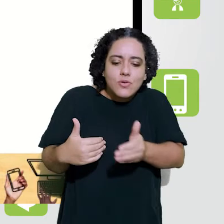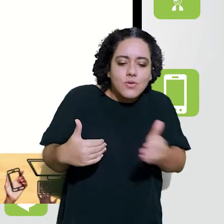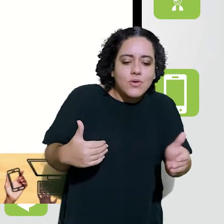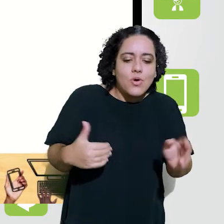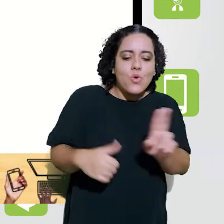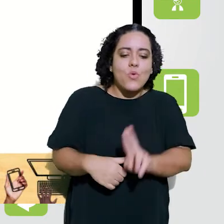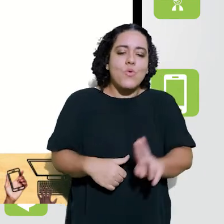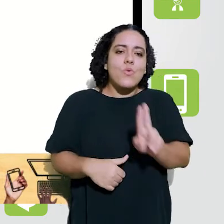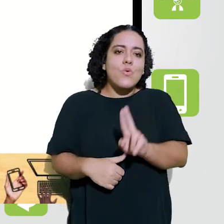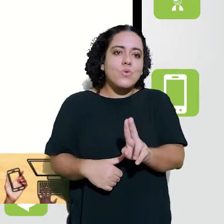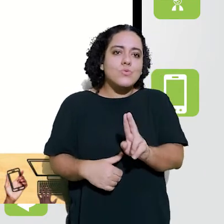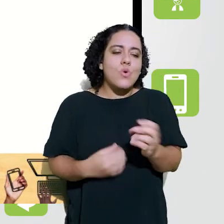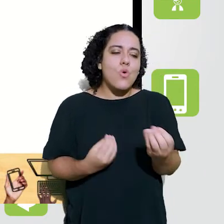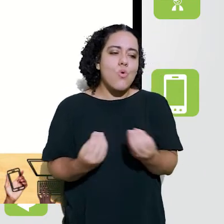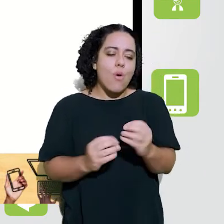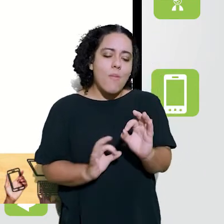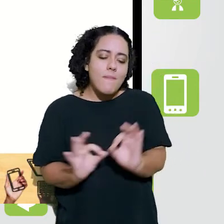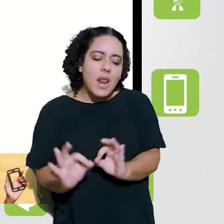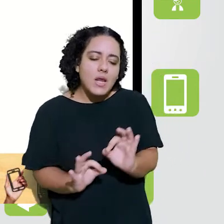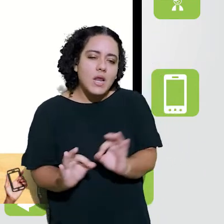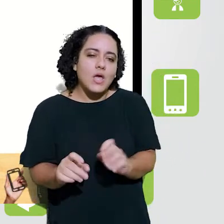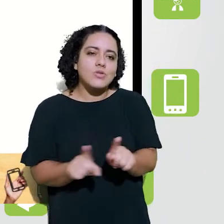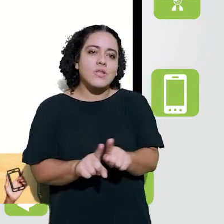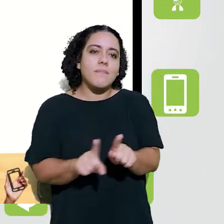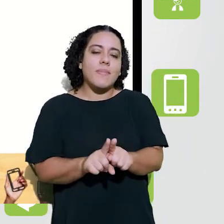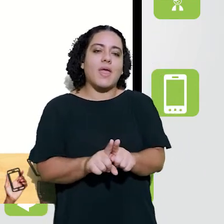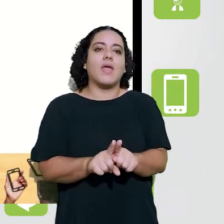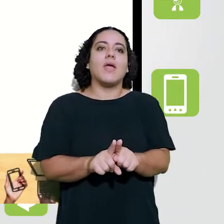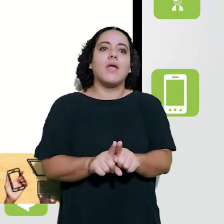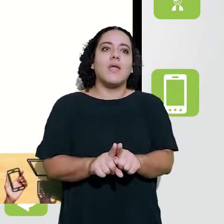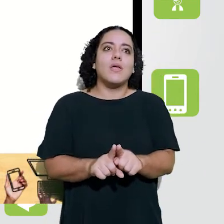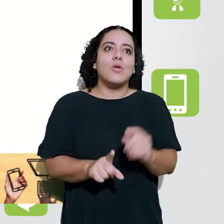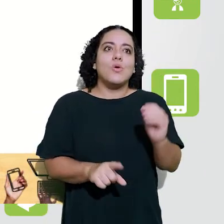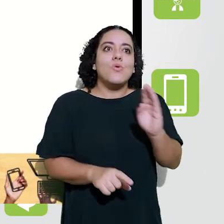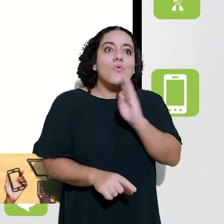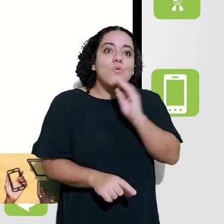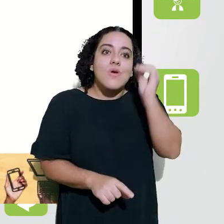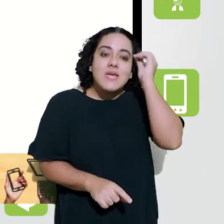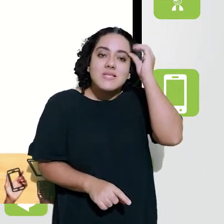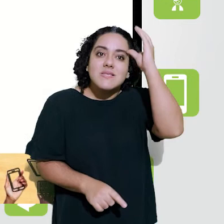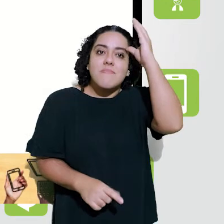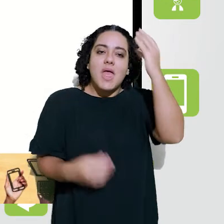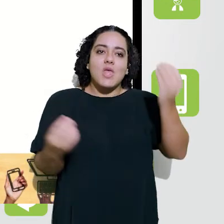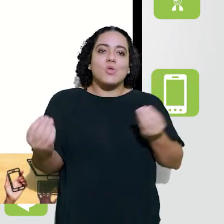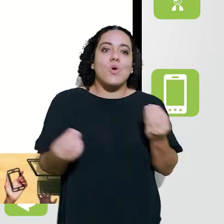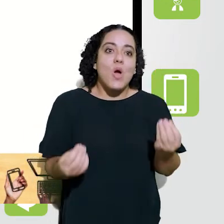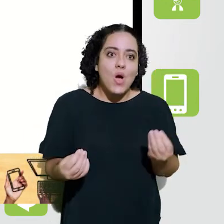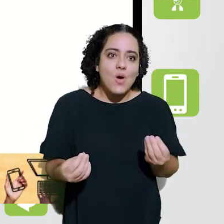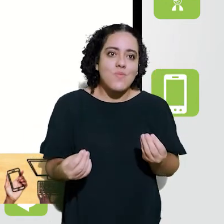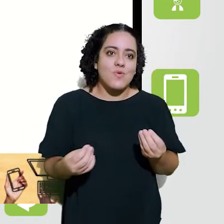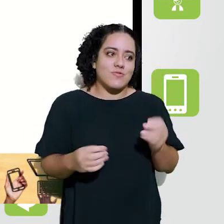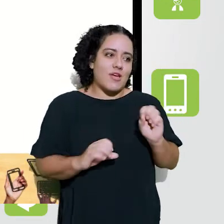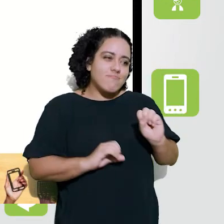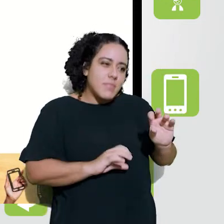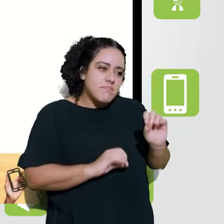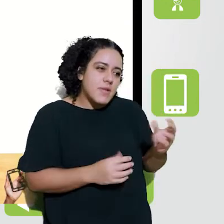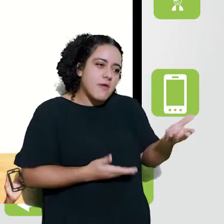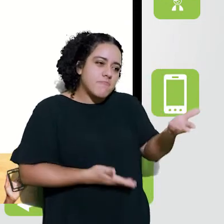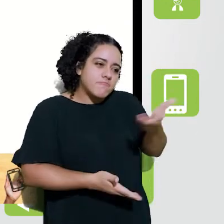penso a ferramenta, como eu planejo o uso da ferramenta, como eu planejo o